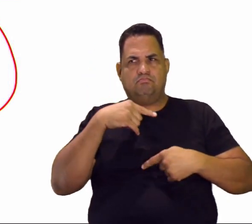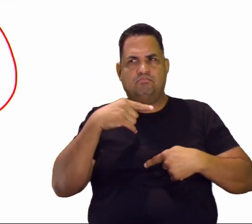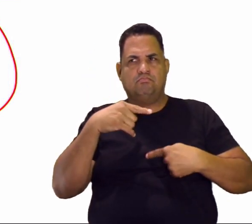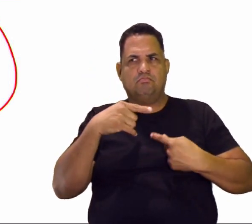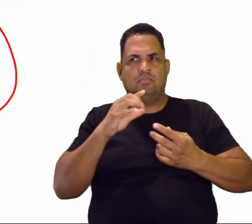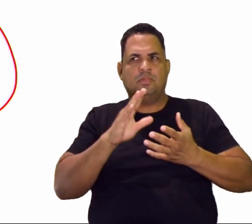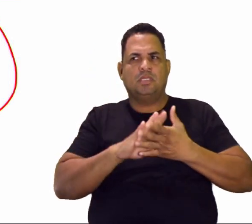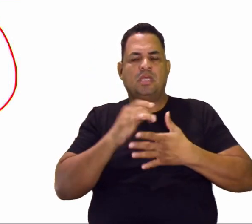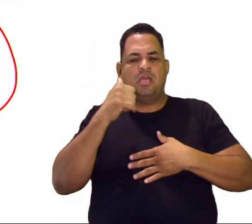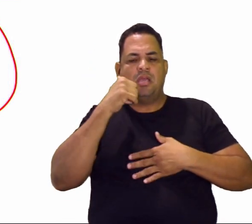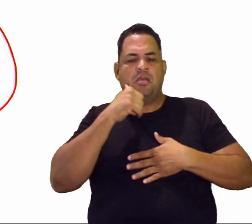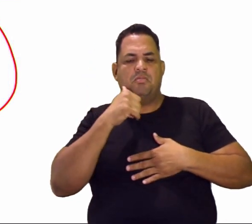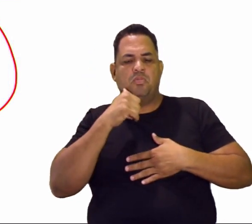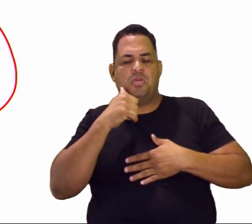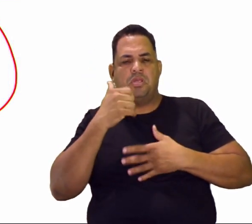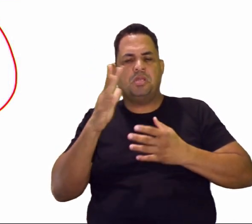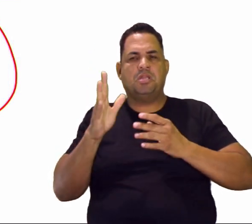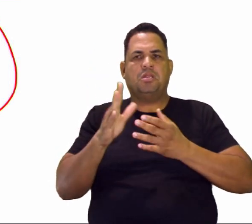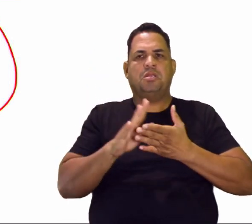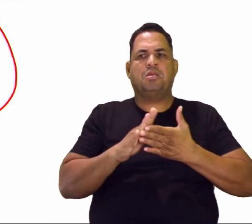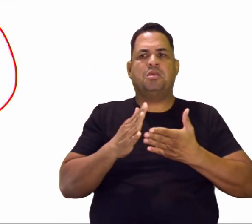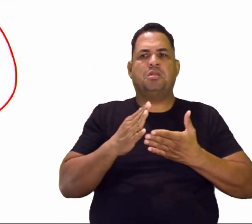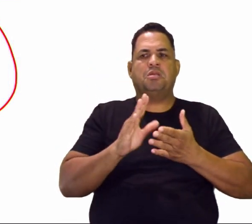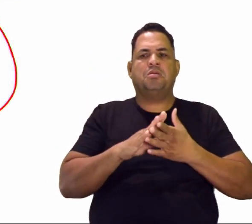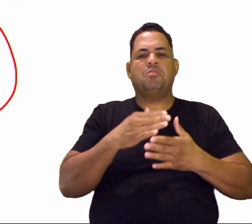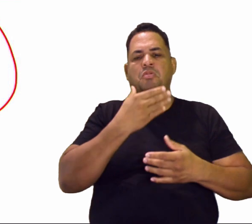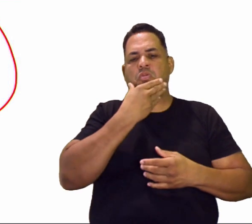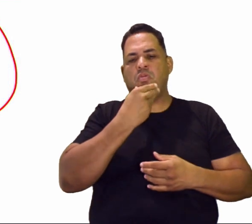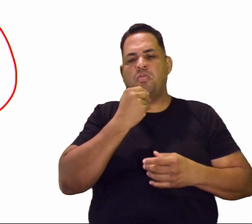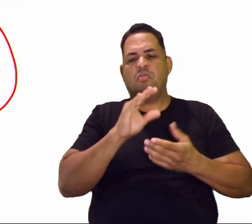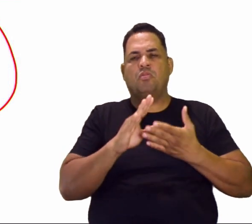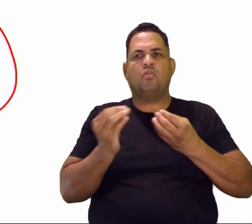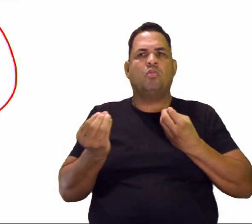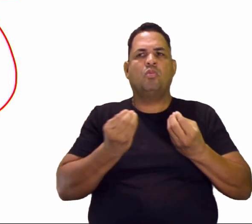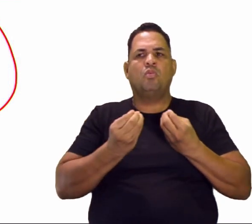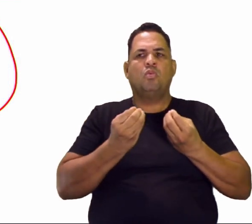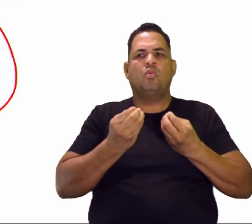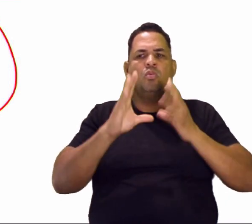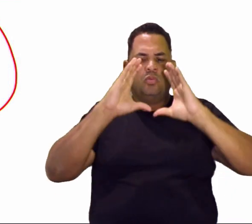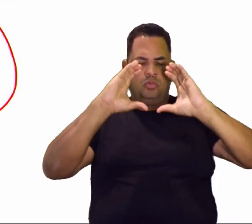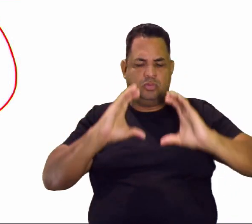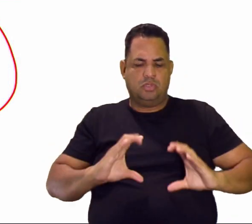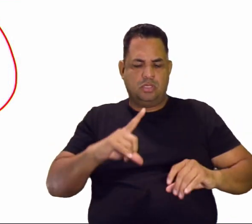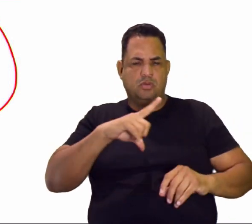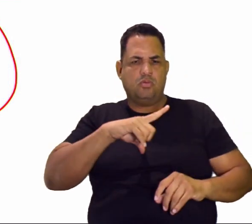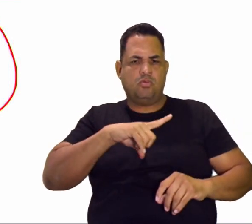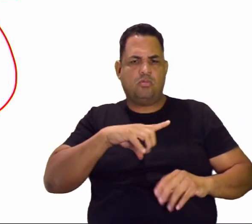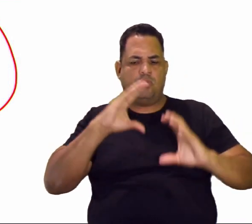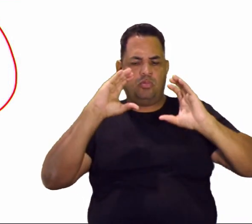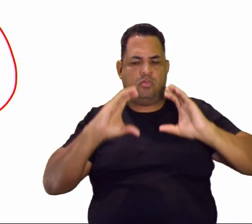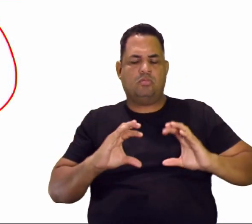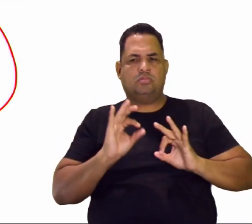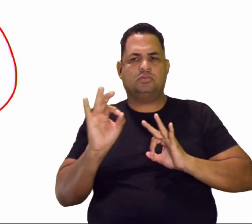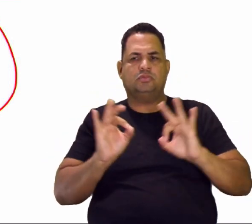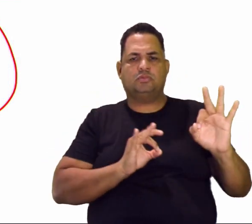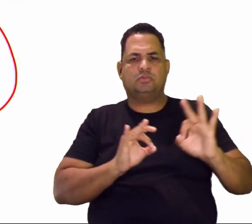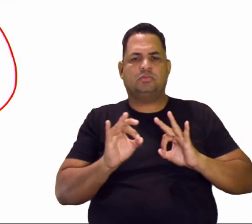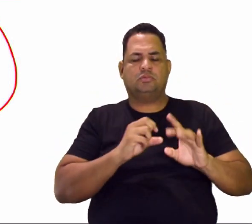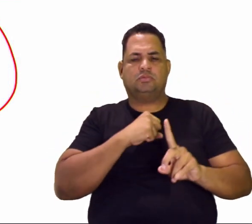para as mulheres. Papéis estipulados para os homens. Como que os homens devem se comportar? Isso tudo são criados